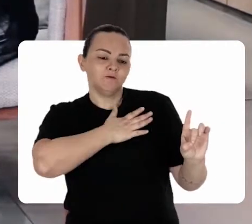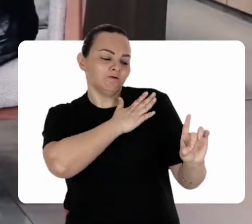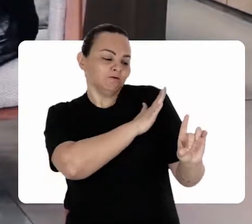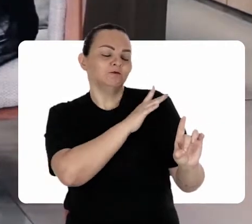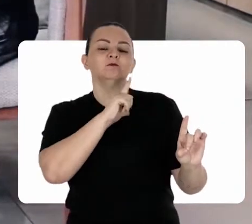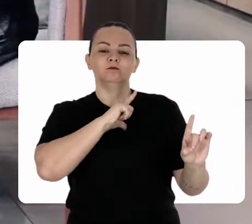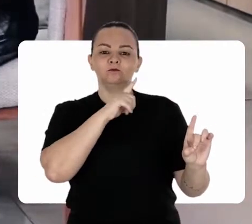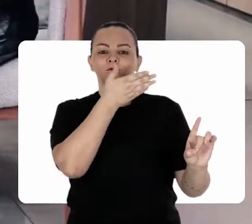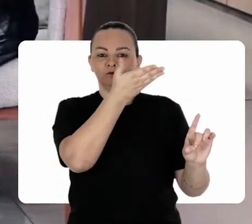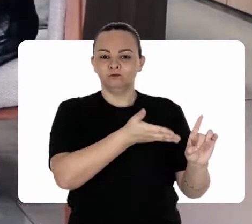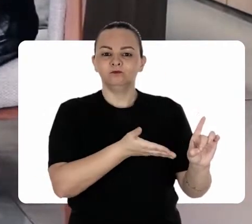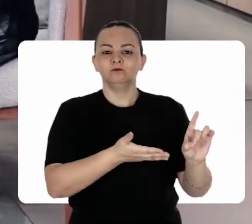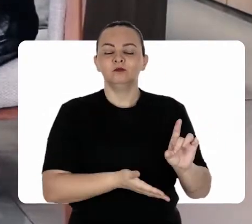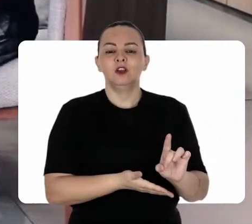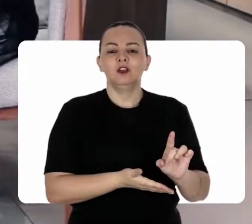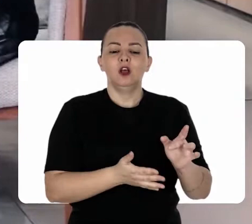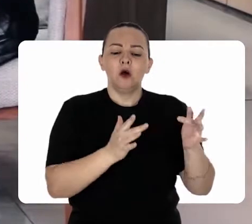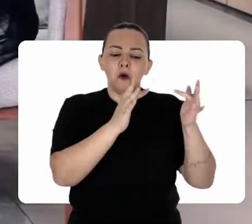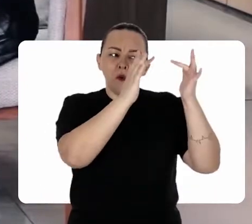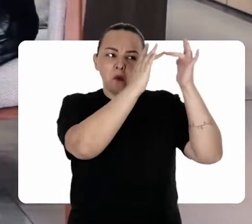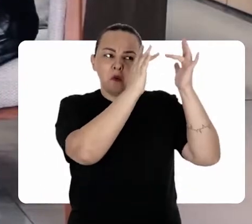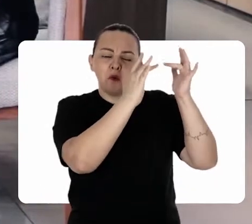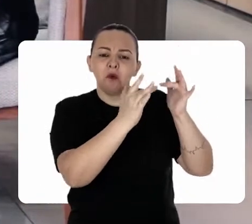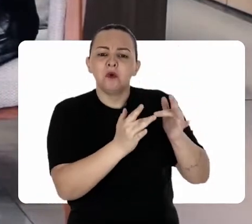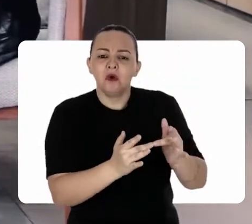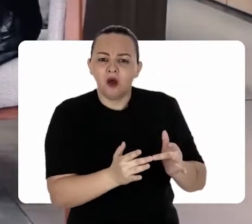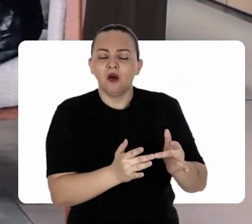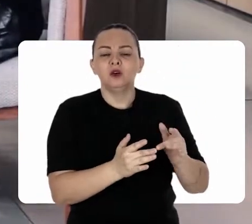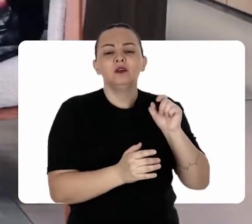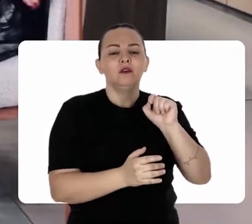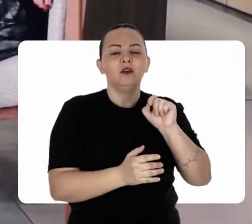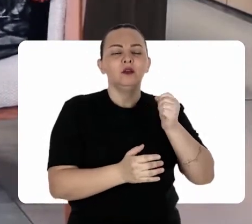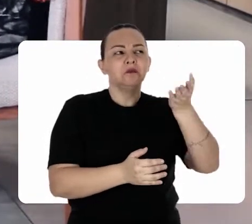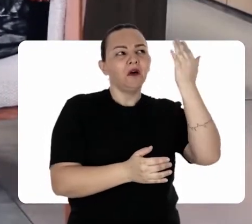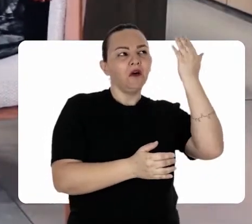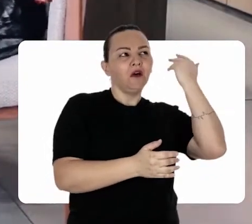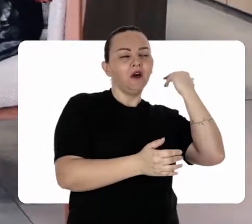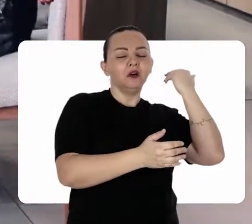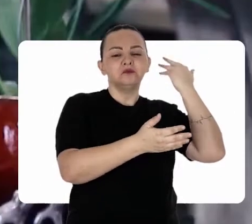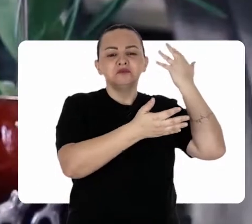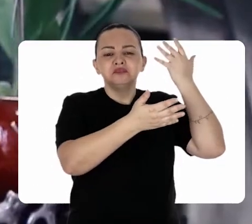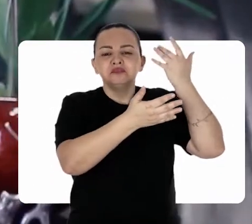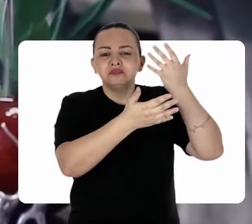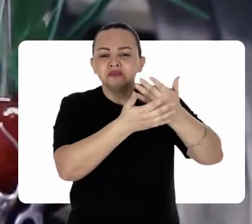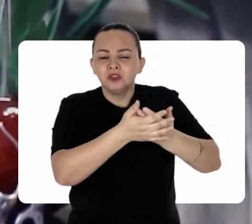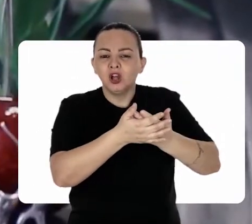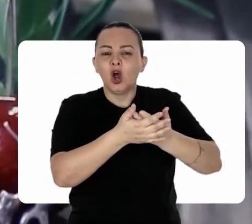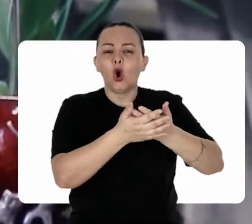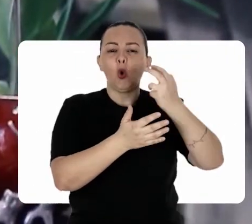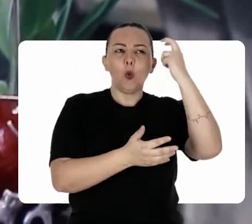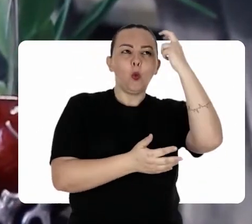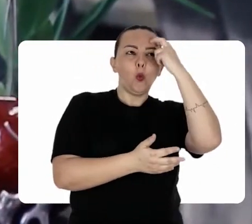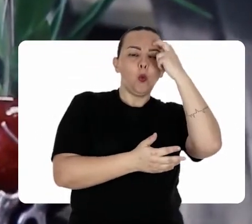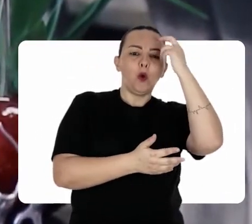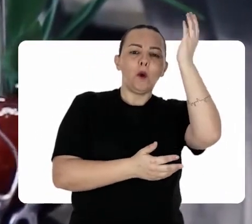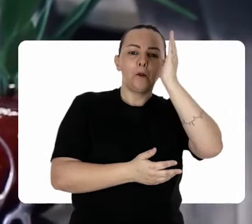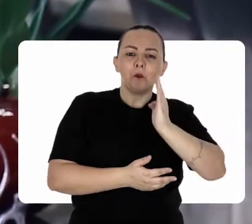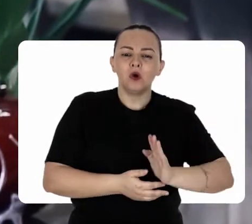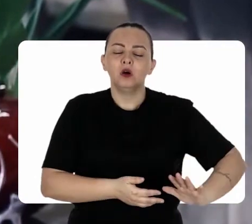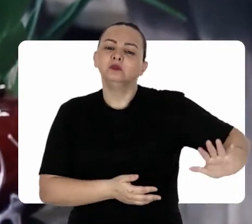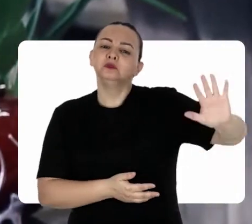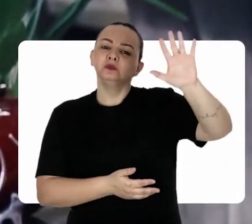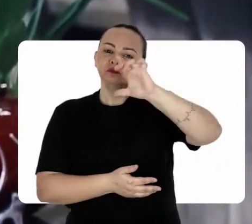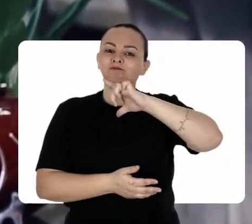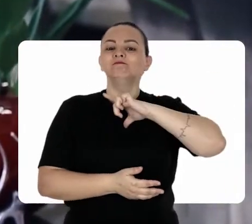à pessoa com deficiência. Muito ligado àquela velha e boa filosofia cultural que temos neste nosso